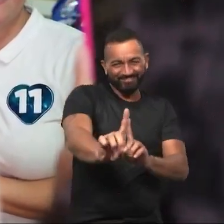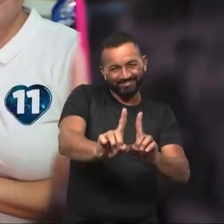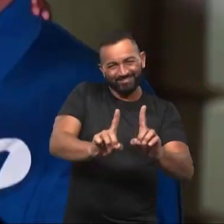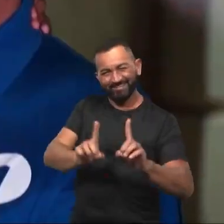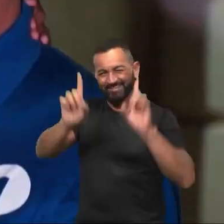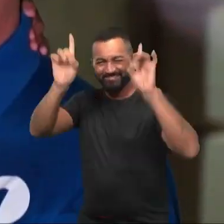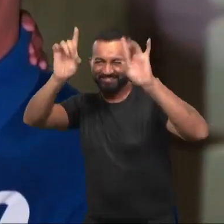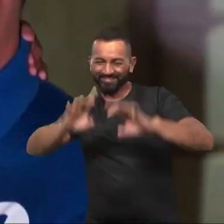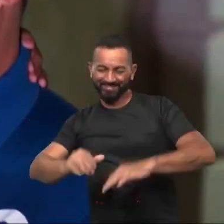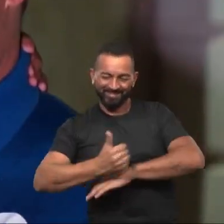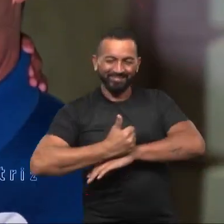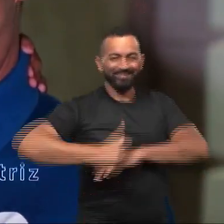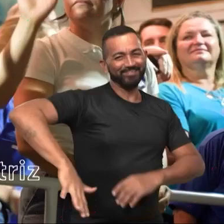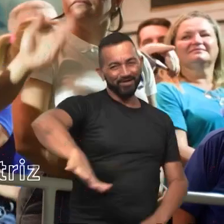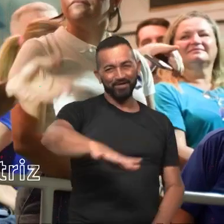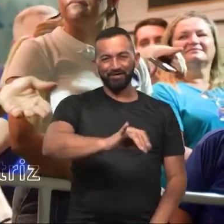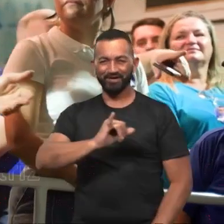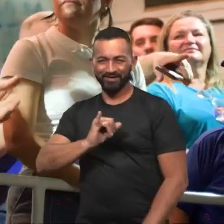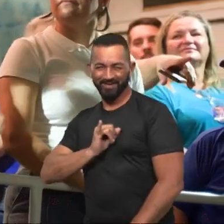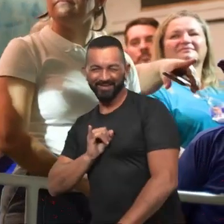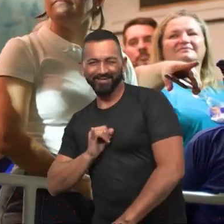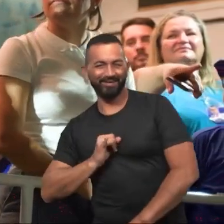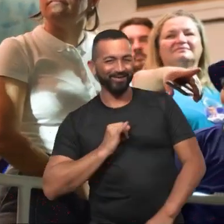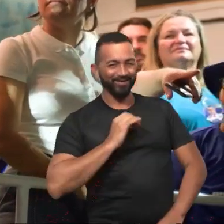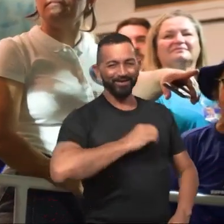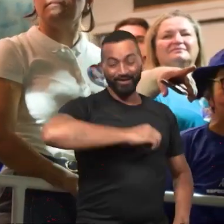Hildo é Ronde, Hildo é Ronde, especialista Imperatriz.